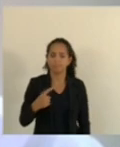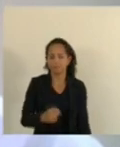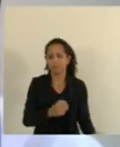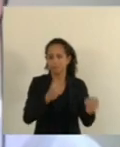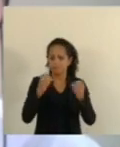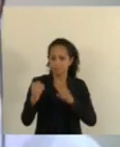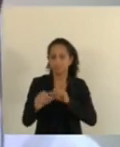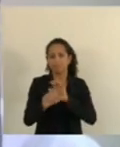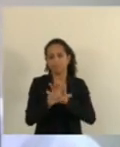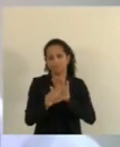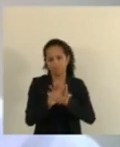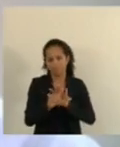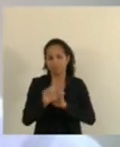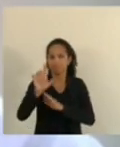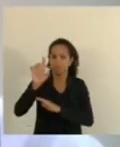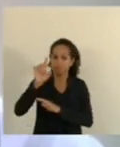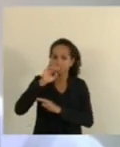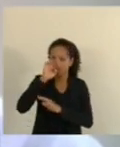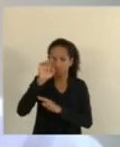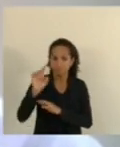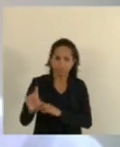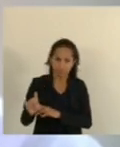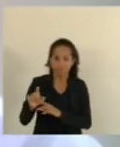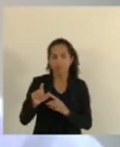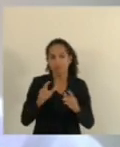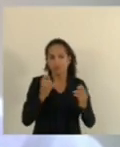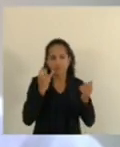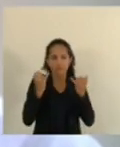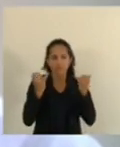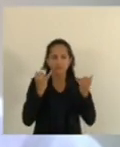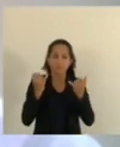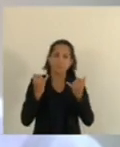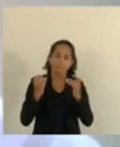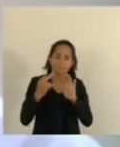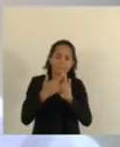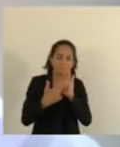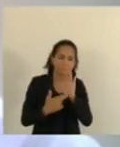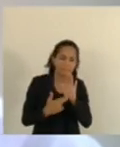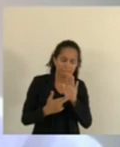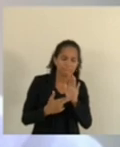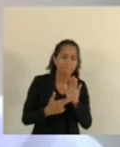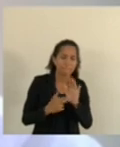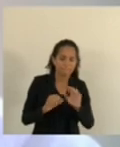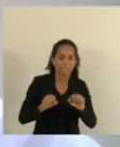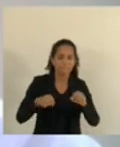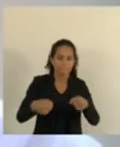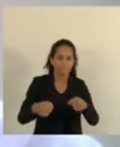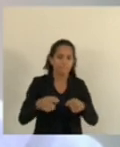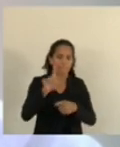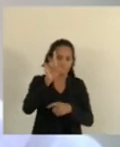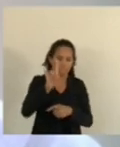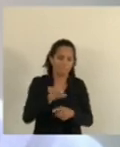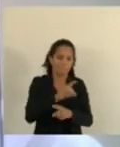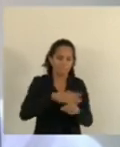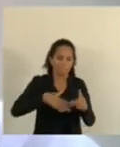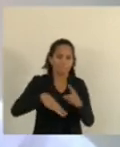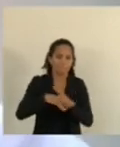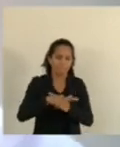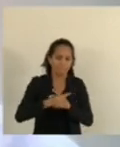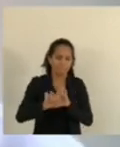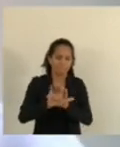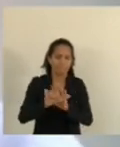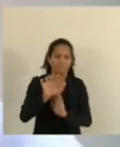Legislativo O dever E o poder De formular medidas Públicas Para a efetivação De direitos sociais A lei